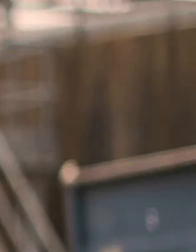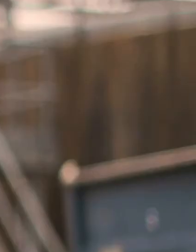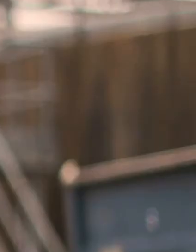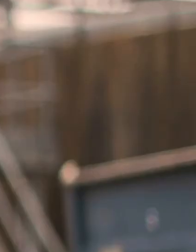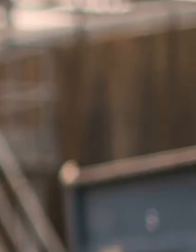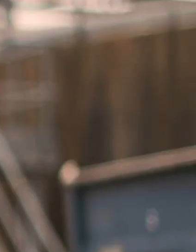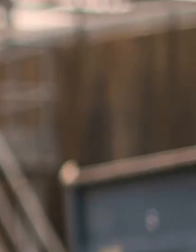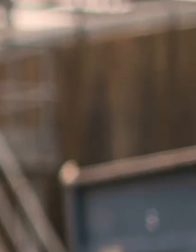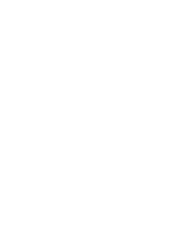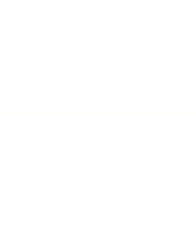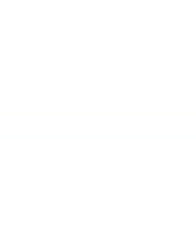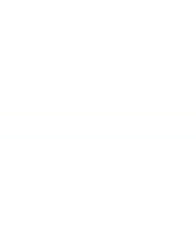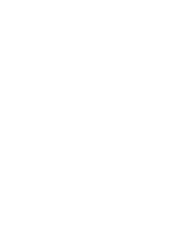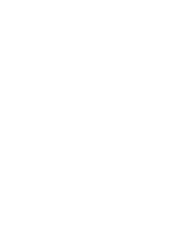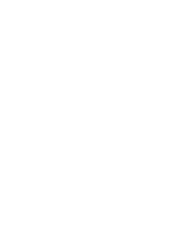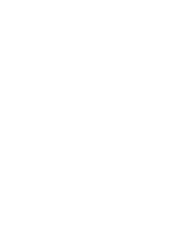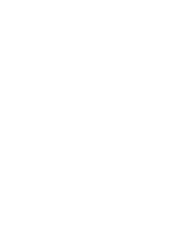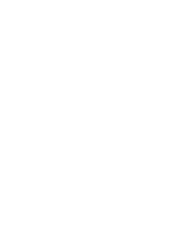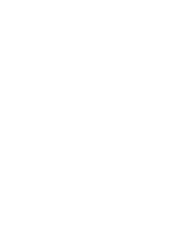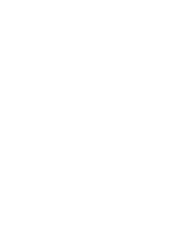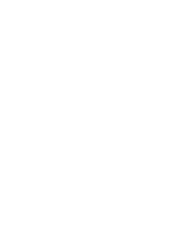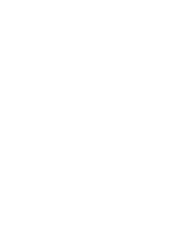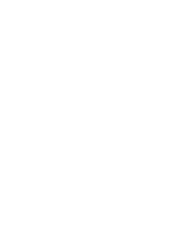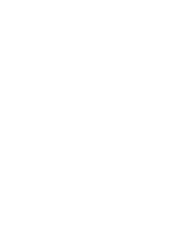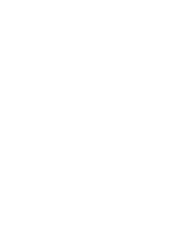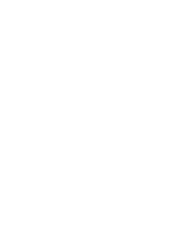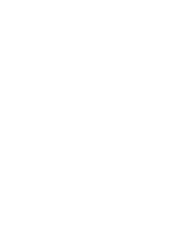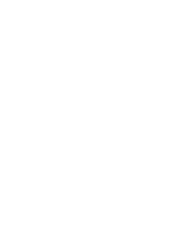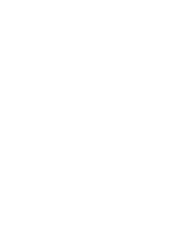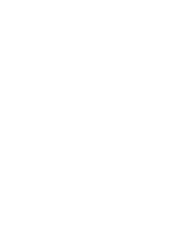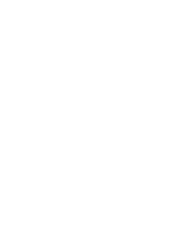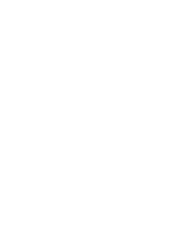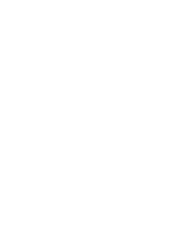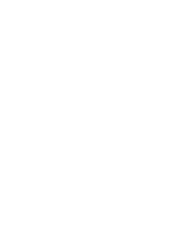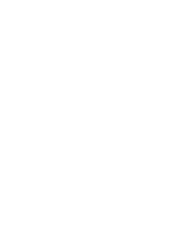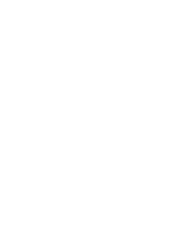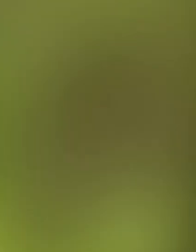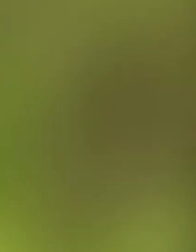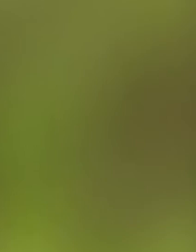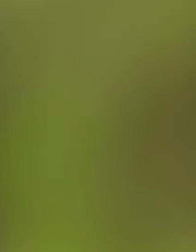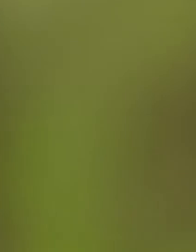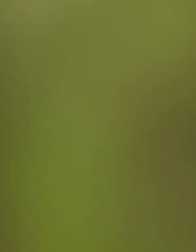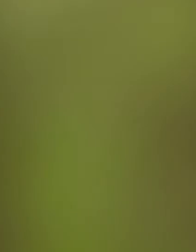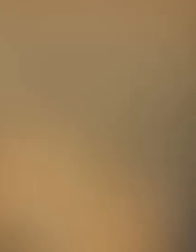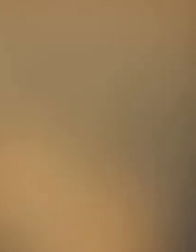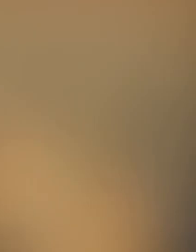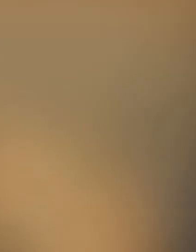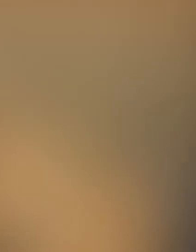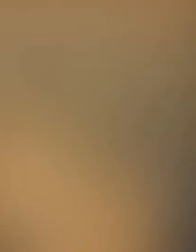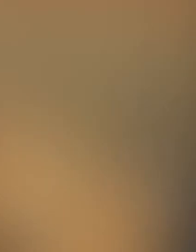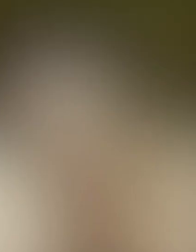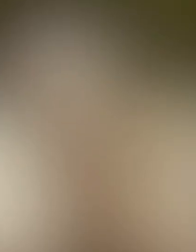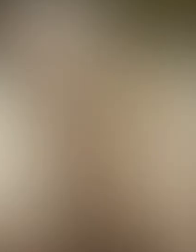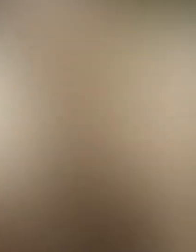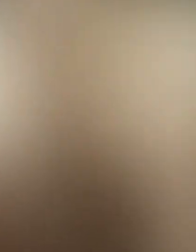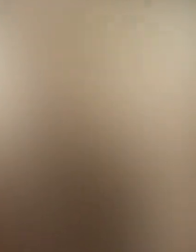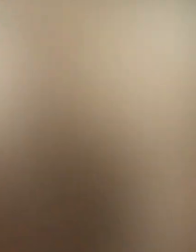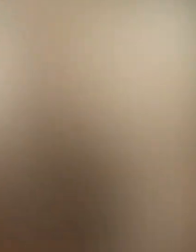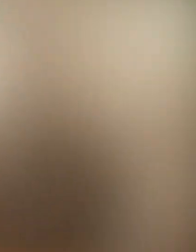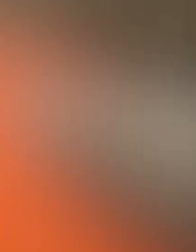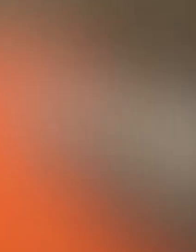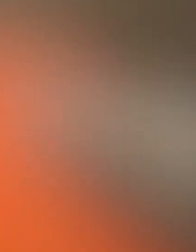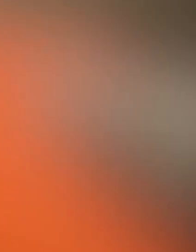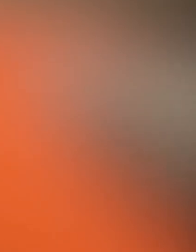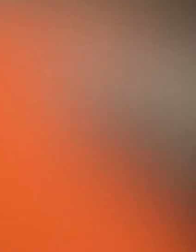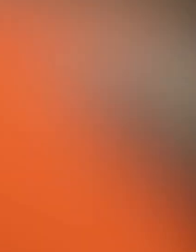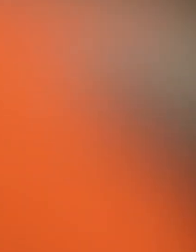energia é fazer isso do jeito certo. Energia com E de Equinor. Brasil, o que essa palavra representa para você?